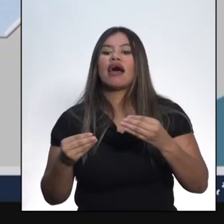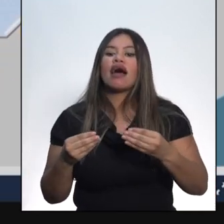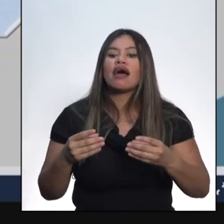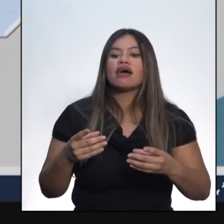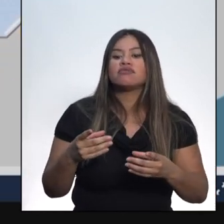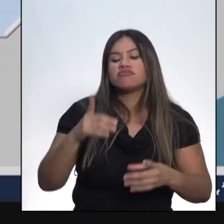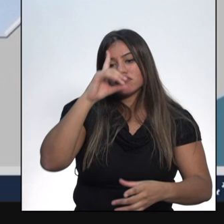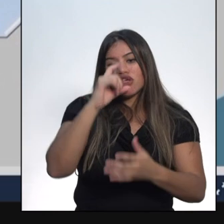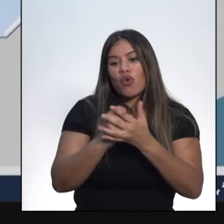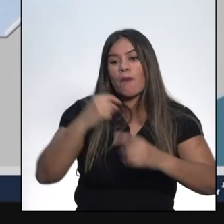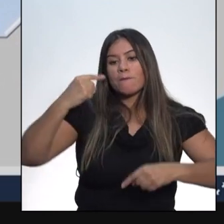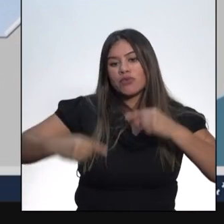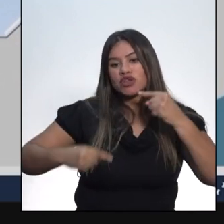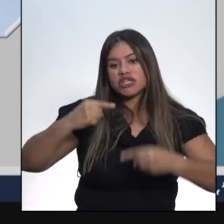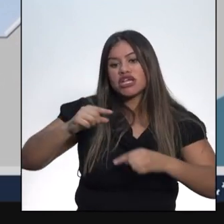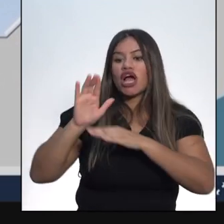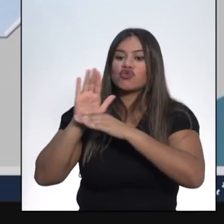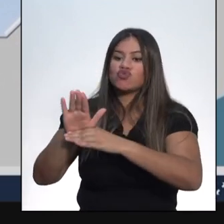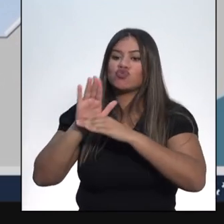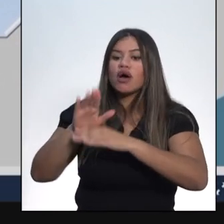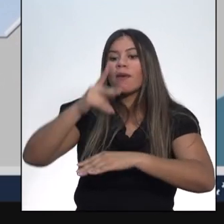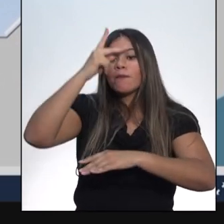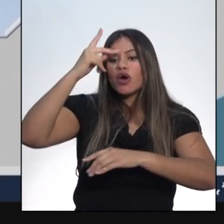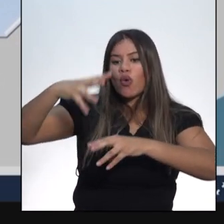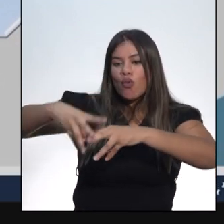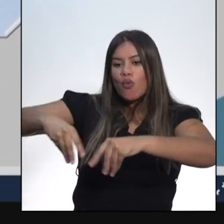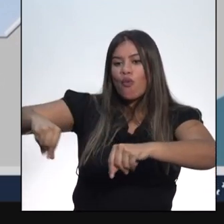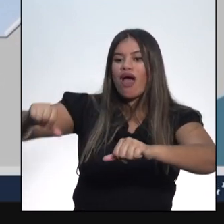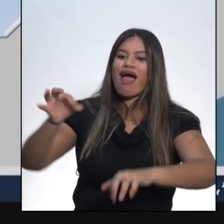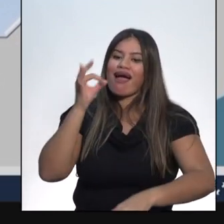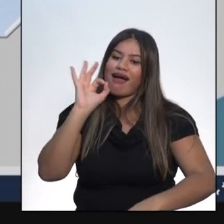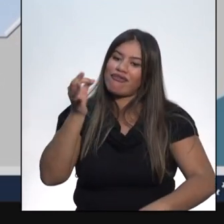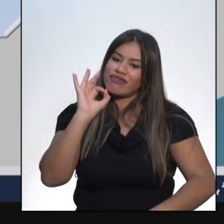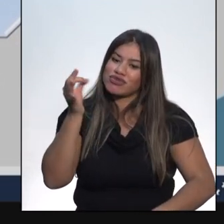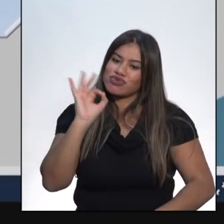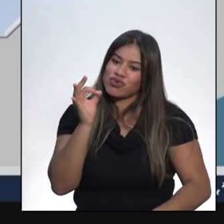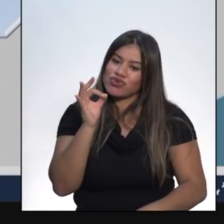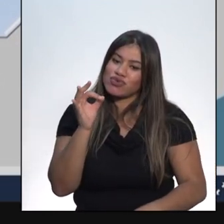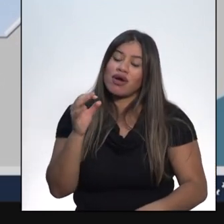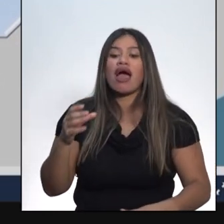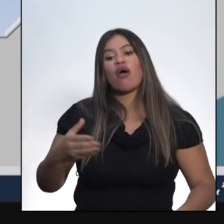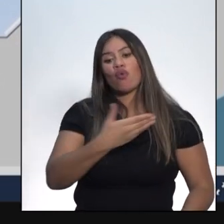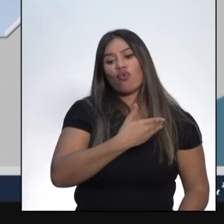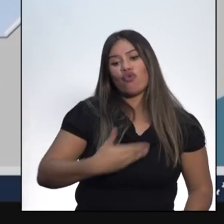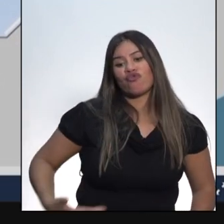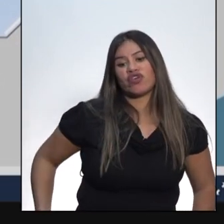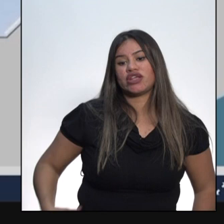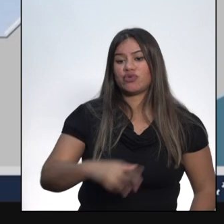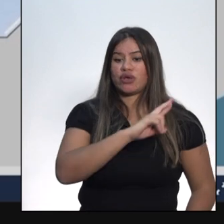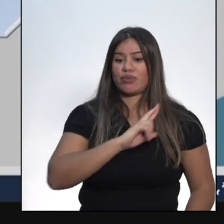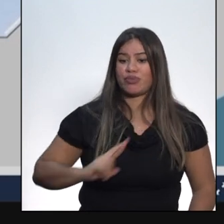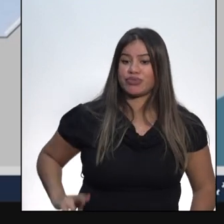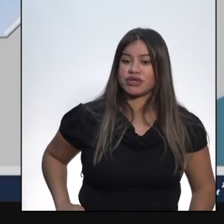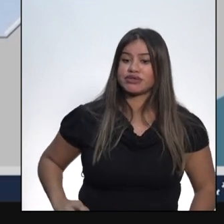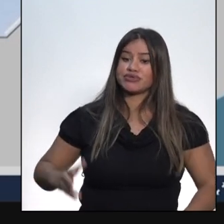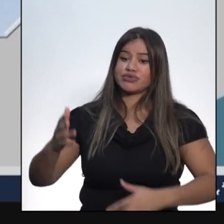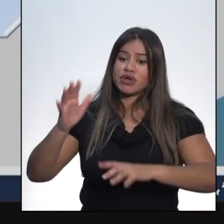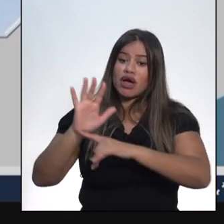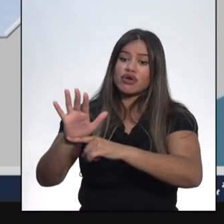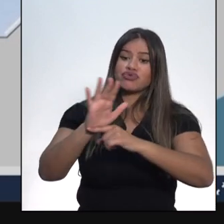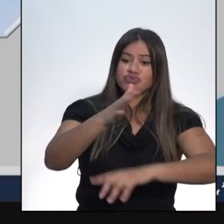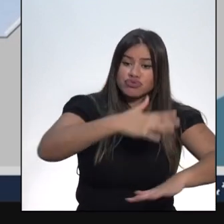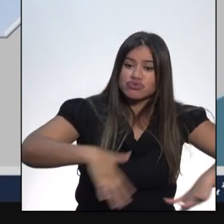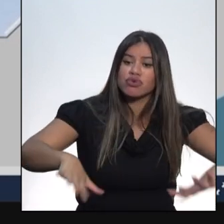interesses dos estados cafeicultores. Dessa forma, o governo republicano que deveria cuidar do interesse coletivo